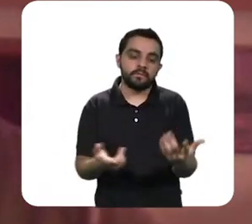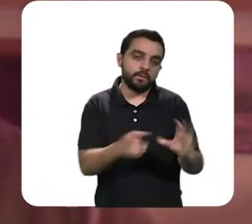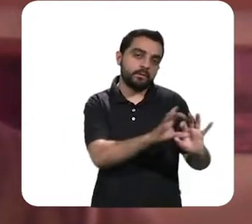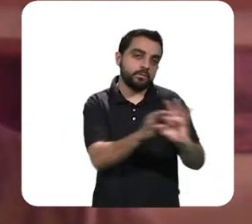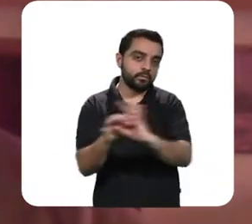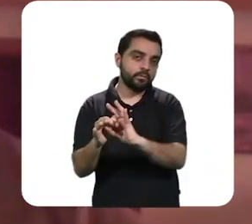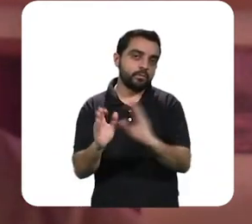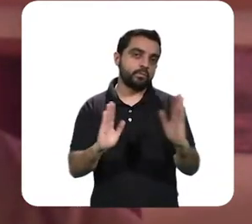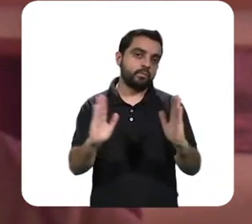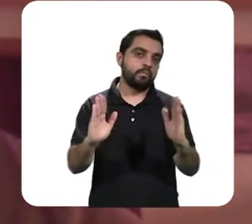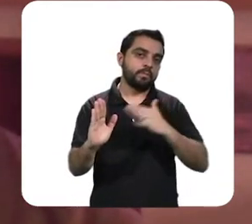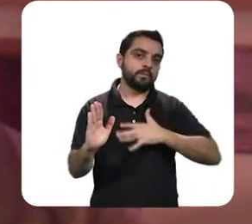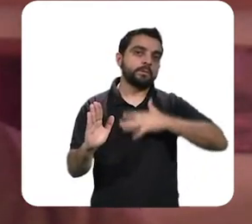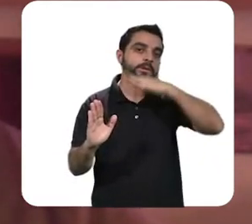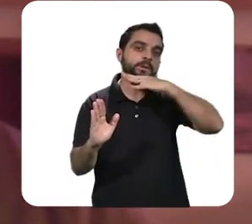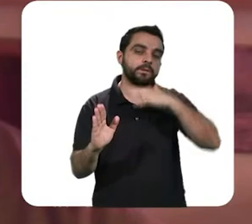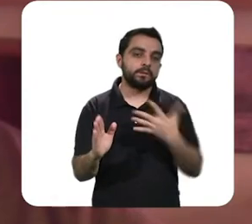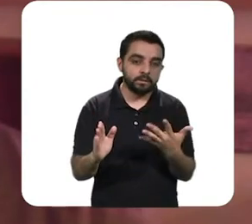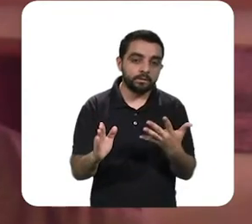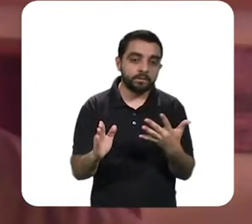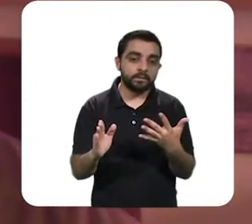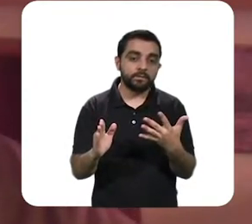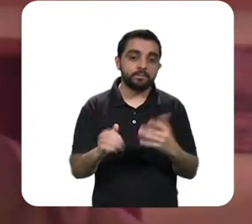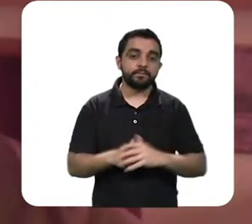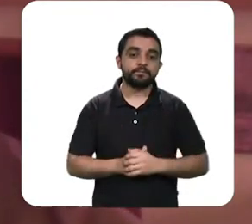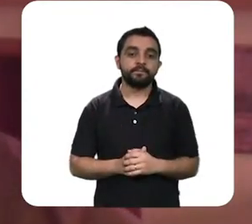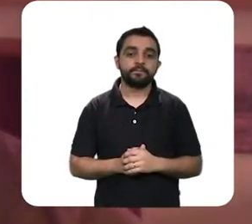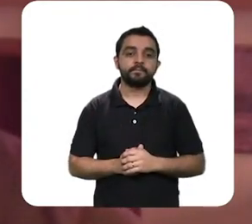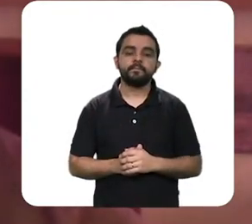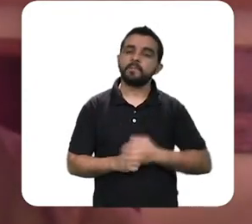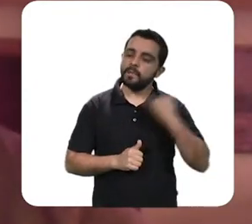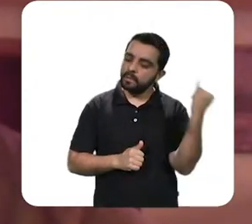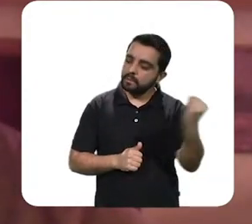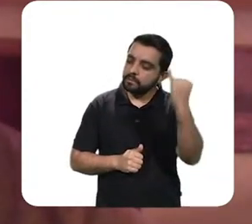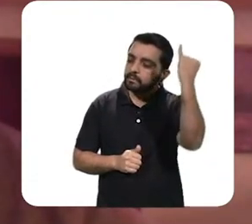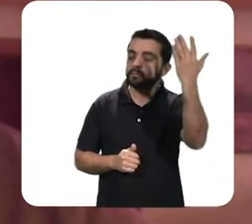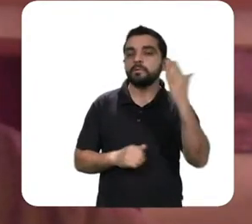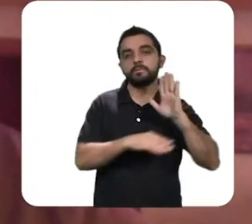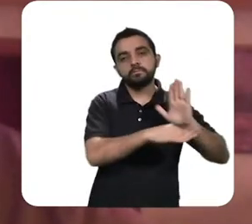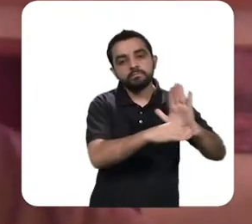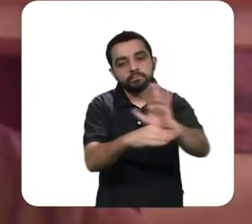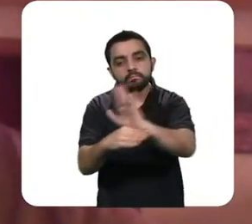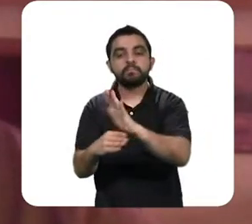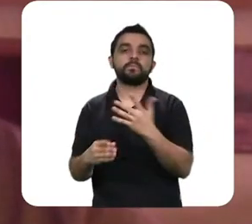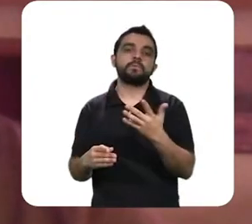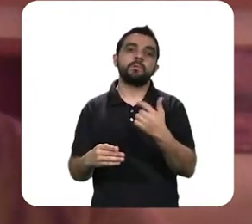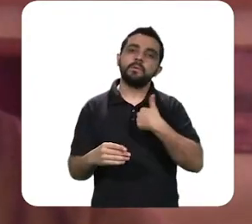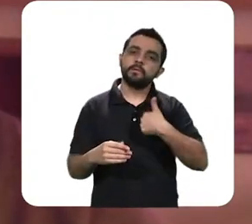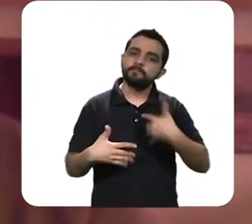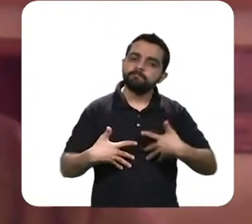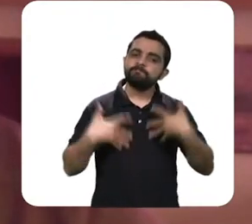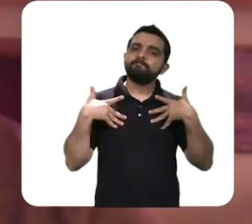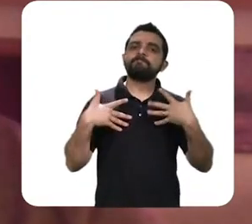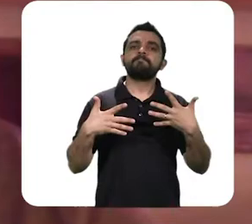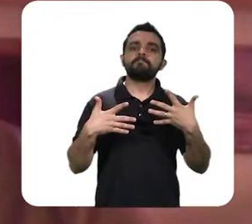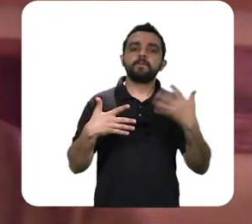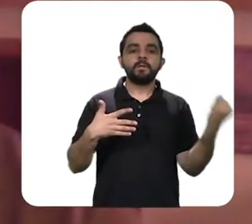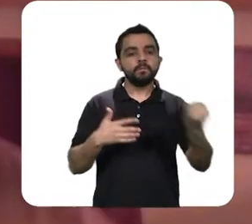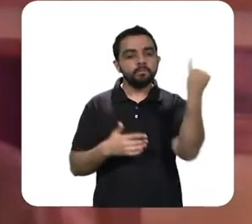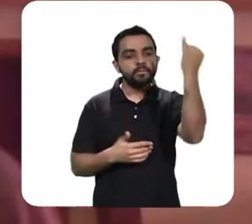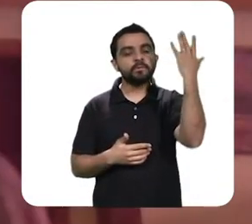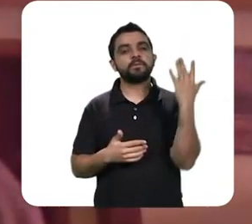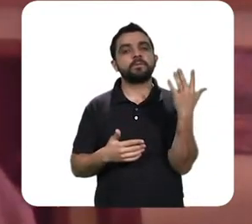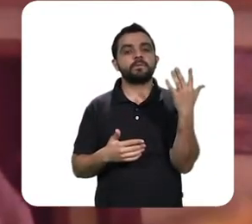de crise eu vejo todos esses movimentos com enorme satisfação com enorme alegria e nós estamos vendo um choque